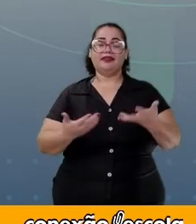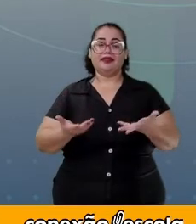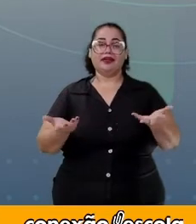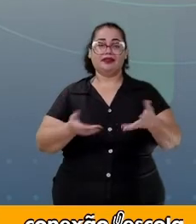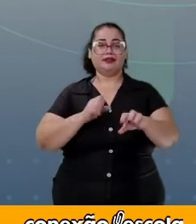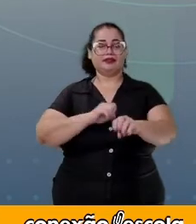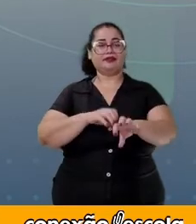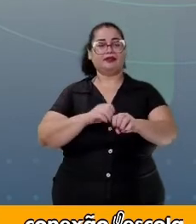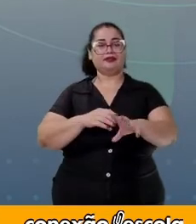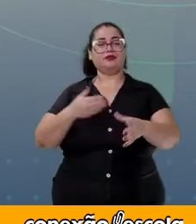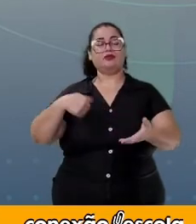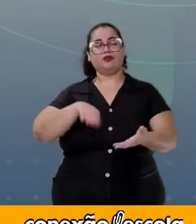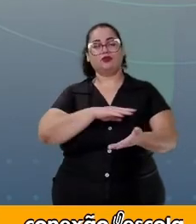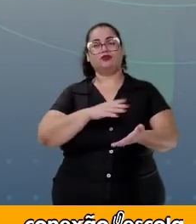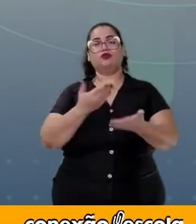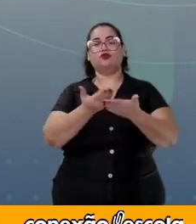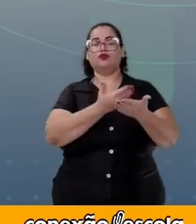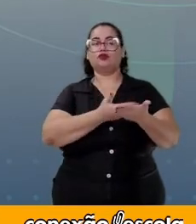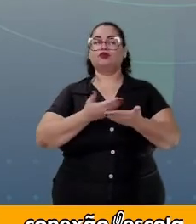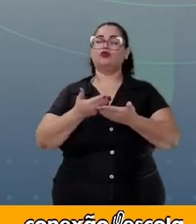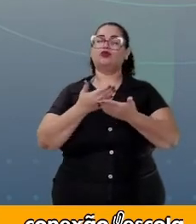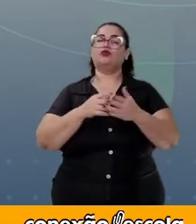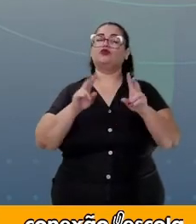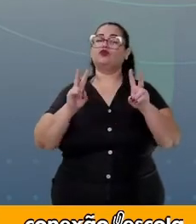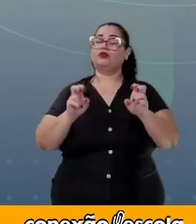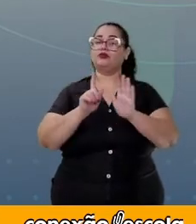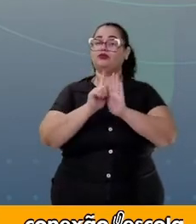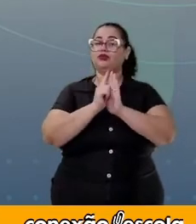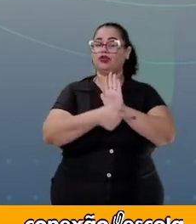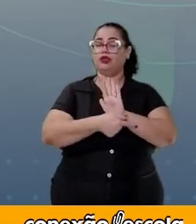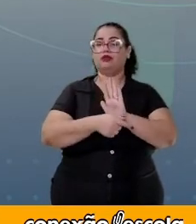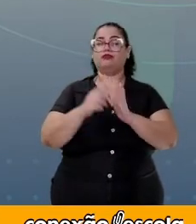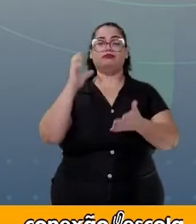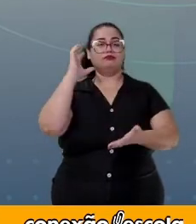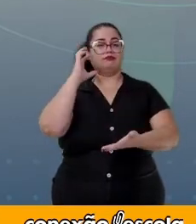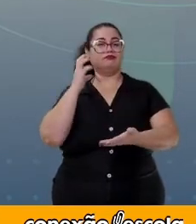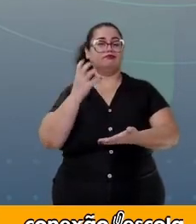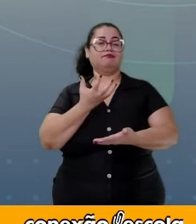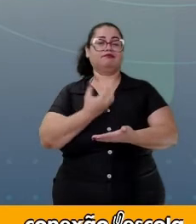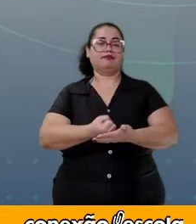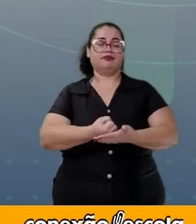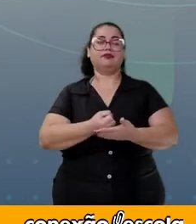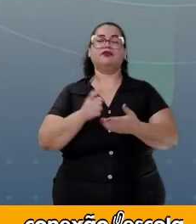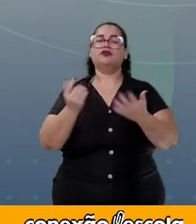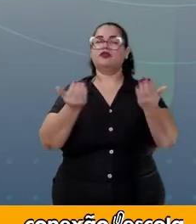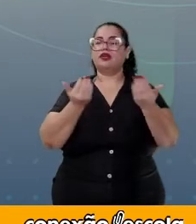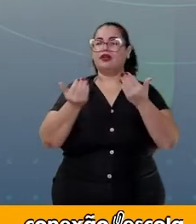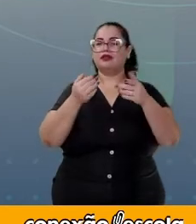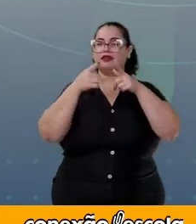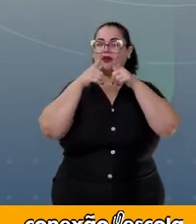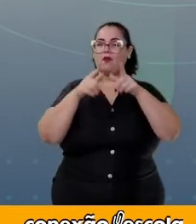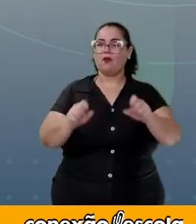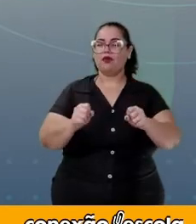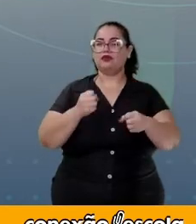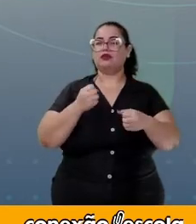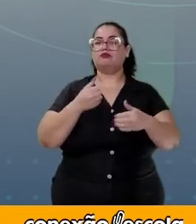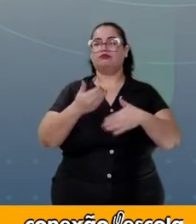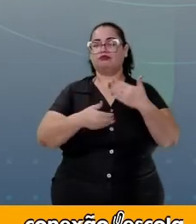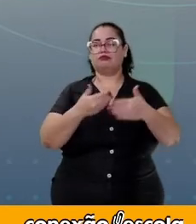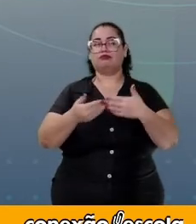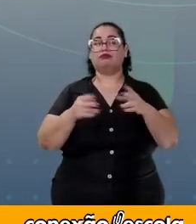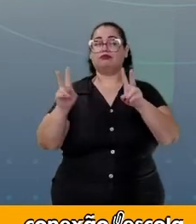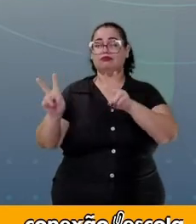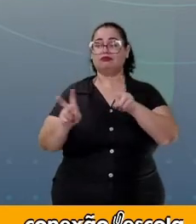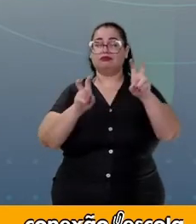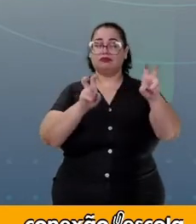então nessa aula nós estudamos um pouquinho a respeito do gênero podcast e fizemos uma breve análise linguística da construção de